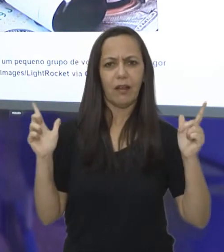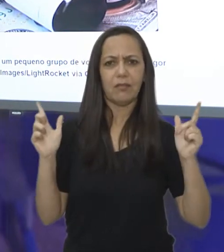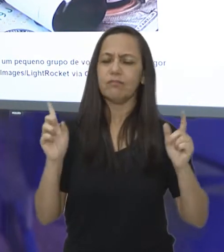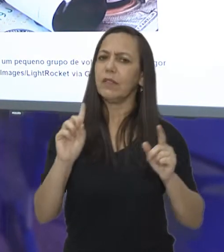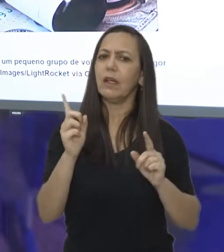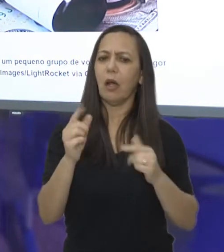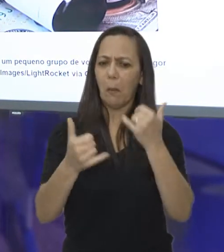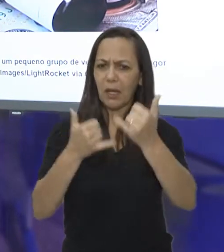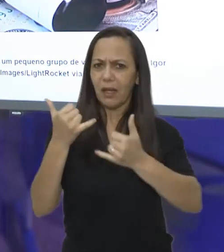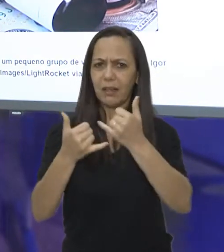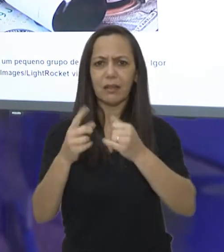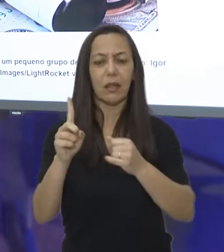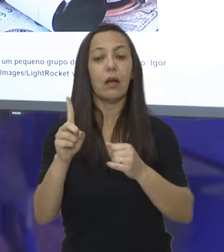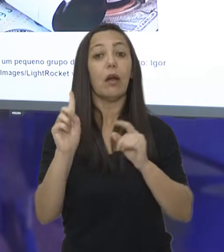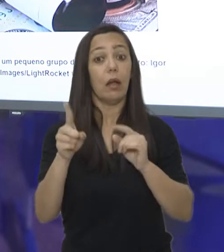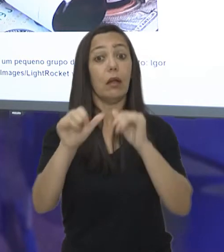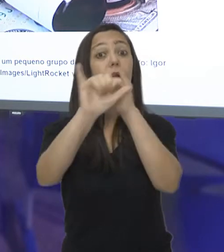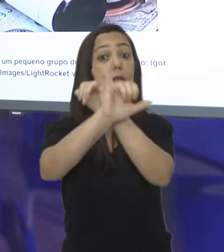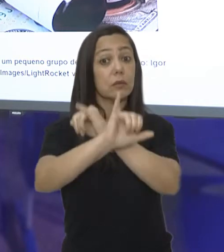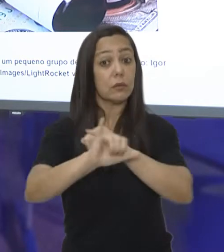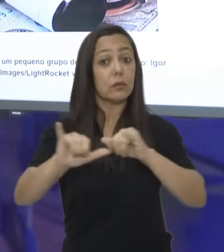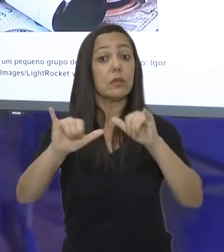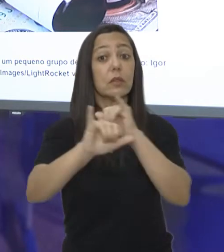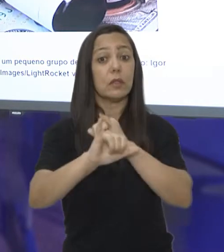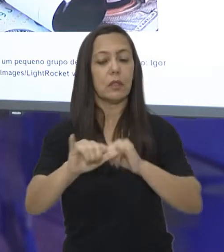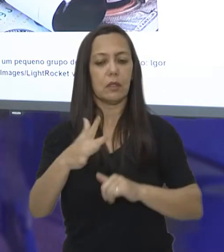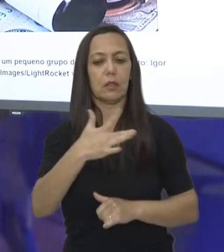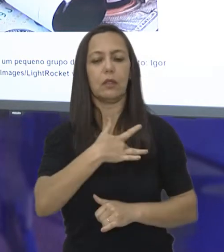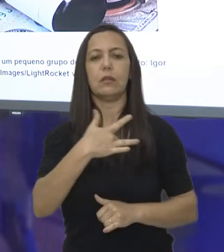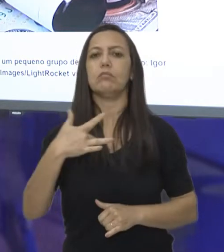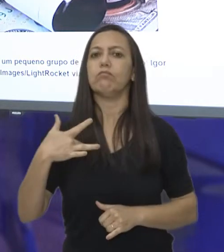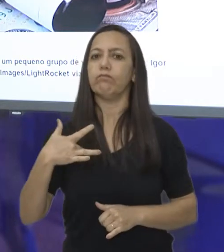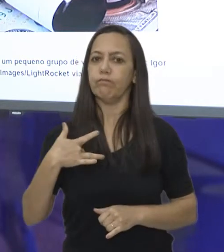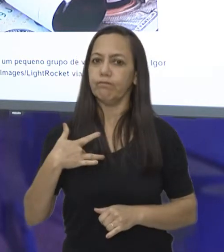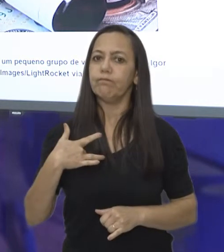Não, né? A gente sabe que se trata de uma notícia de saúde.